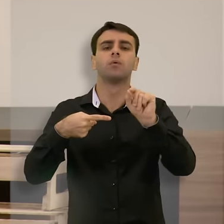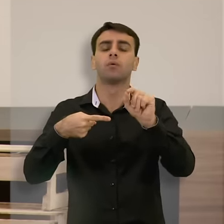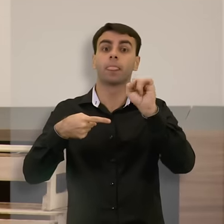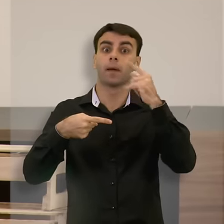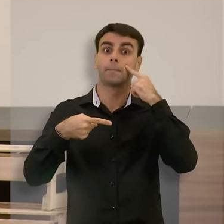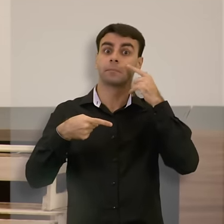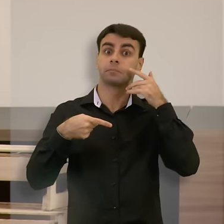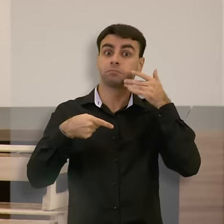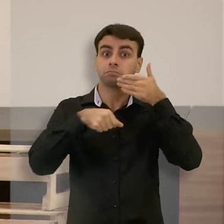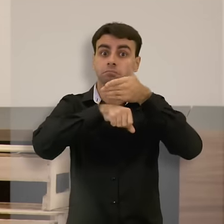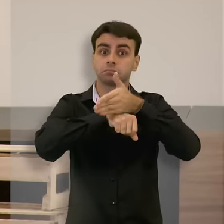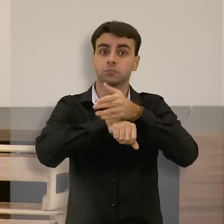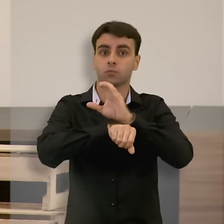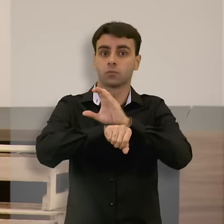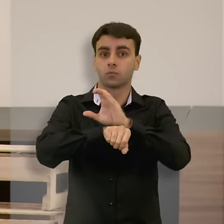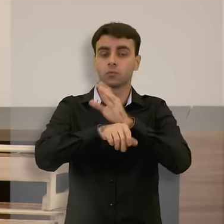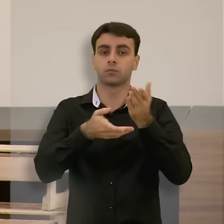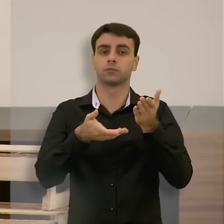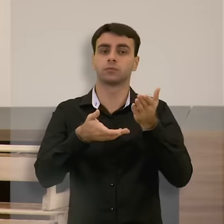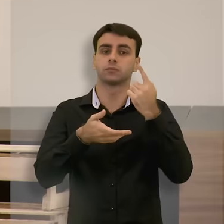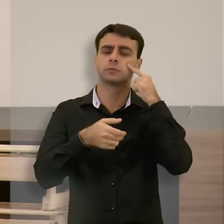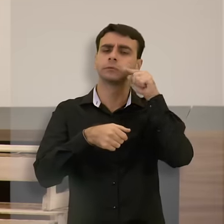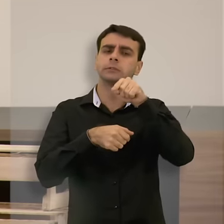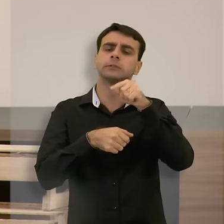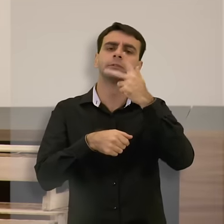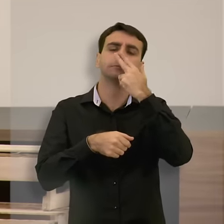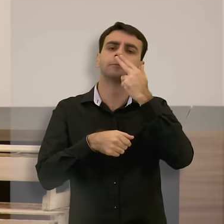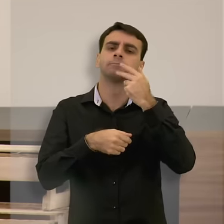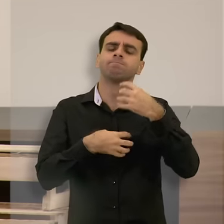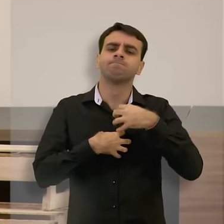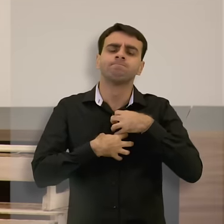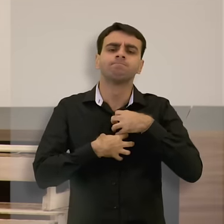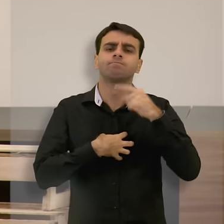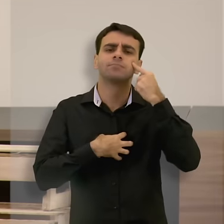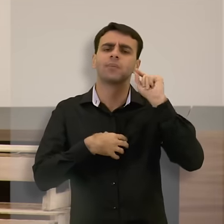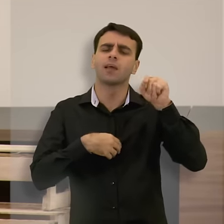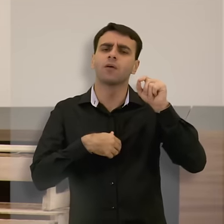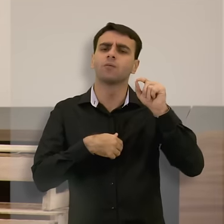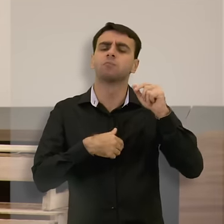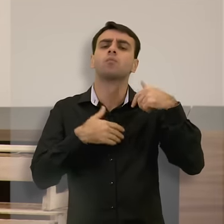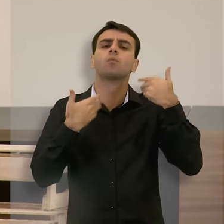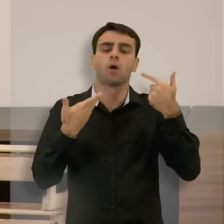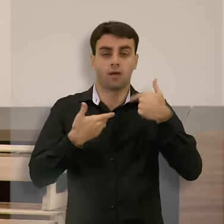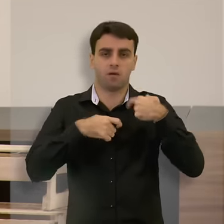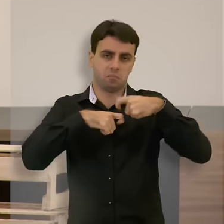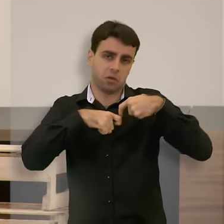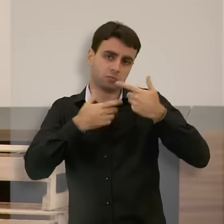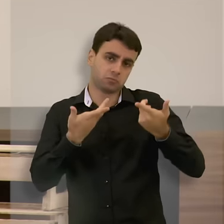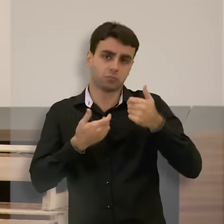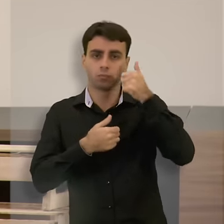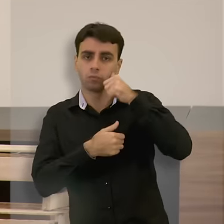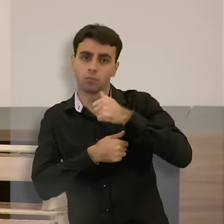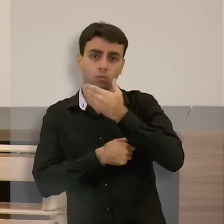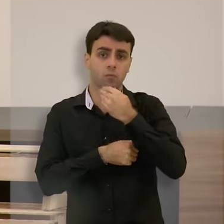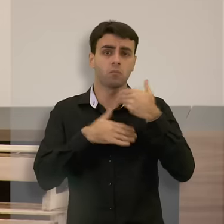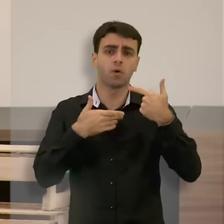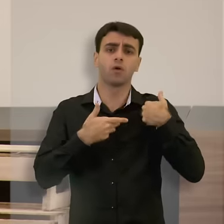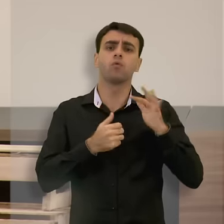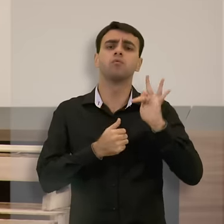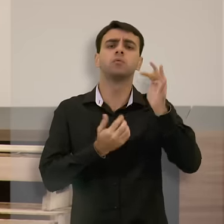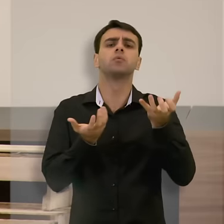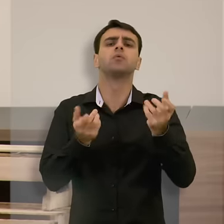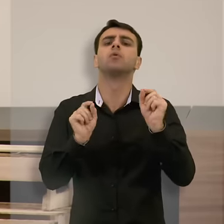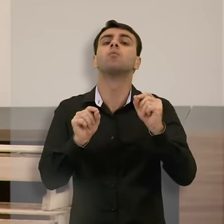gente entra num curso, numa formação, e a gente se pergunta que tipo de médico, no meu caso, ou médica, eu gostaria de ser.